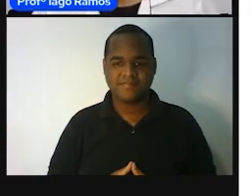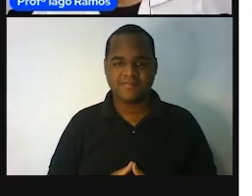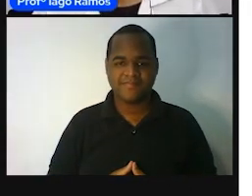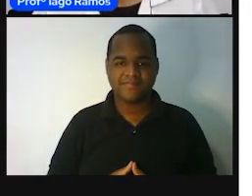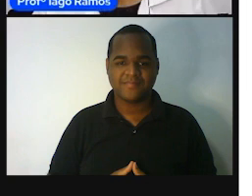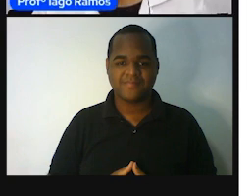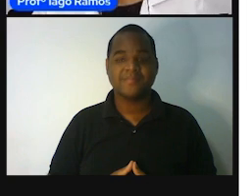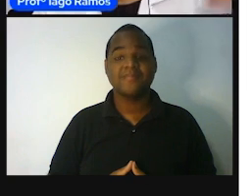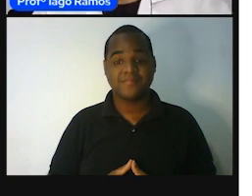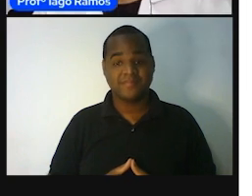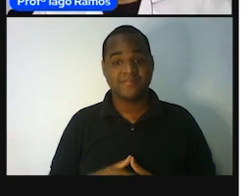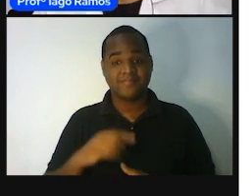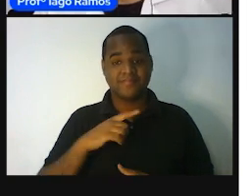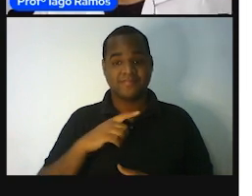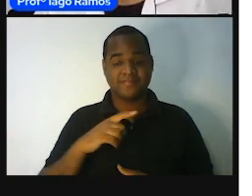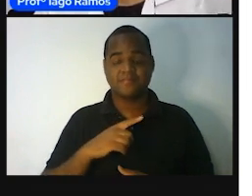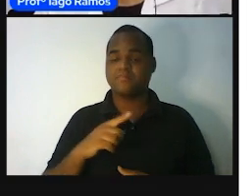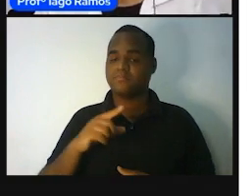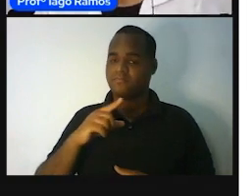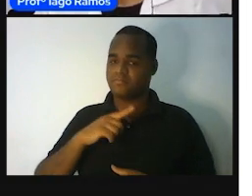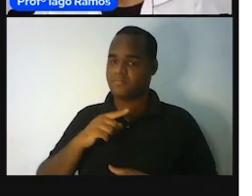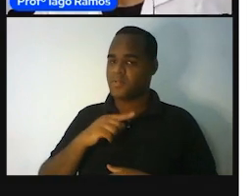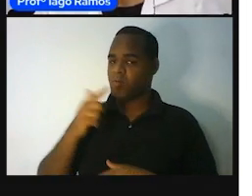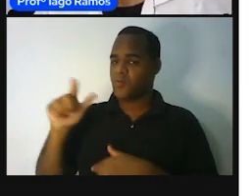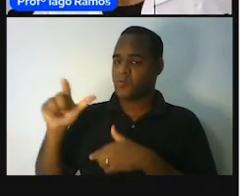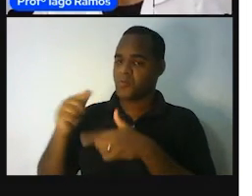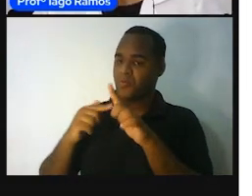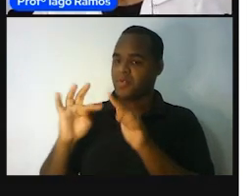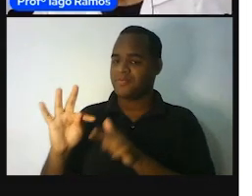que a para o grau da lua é o grau do nosso país.